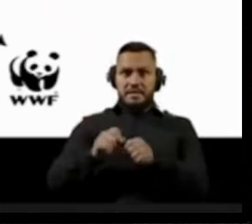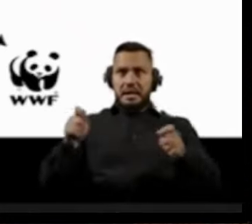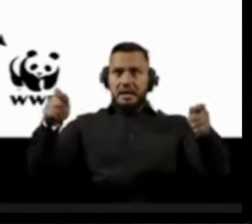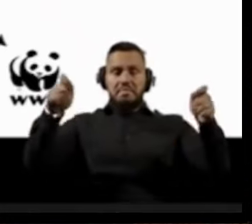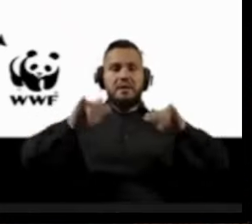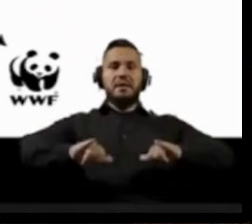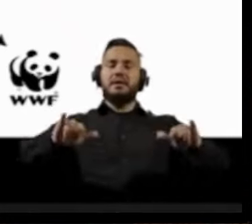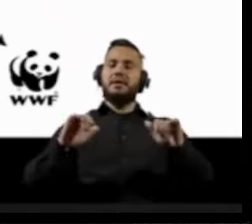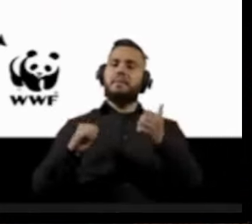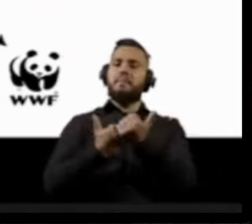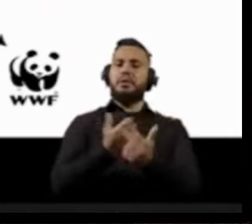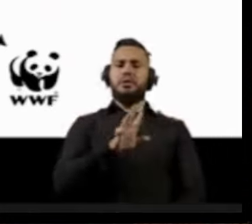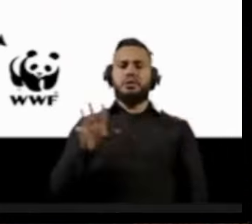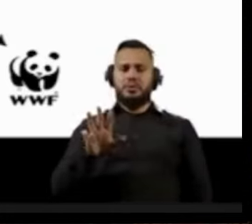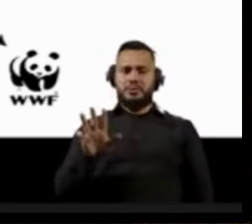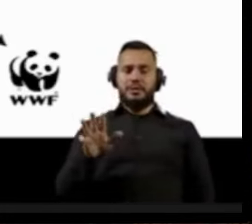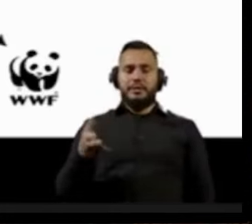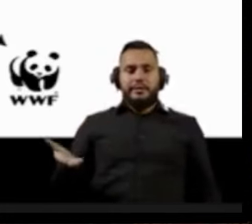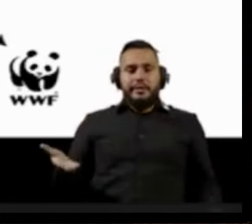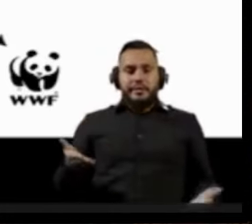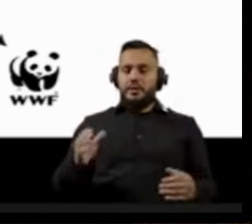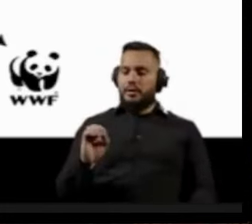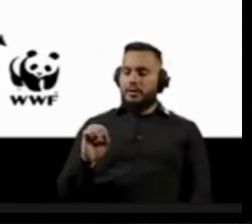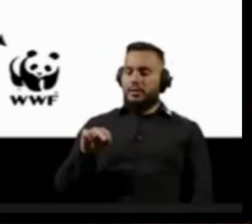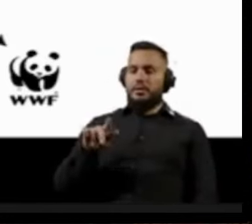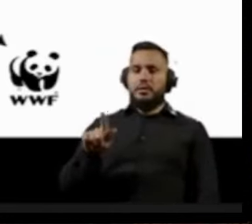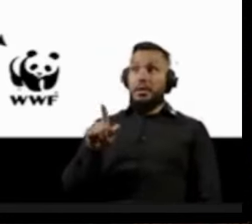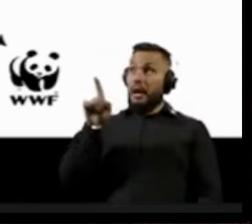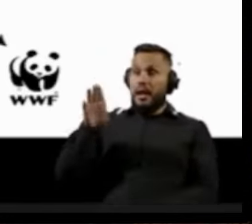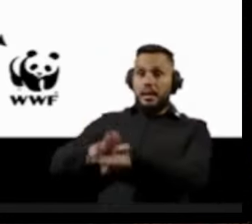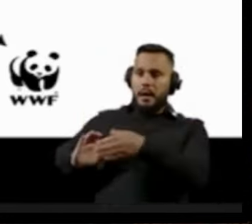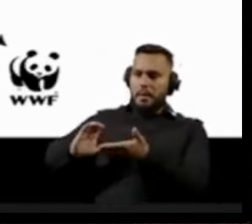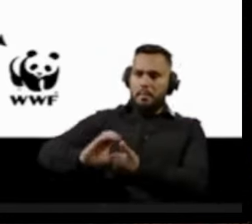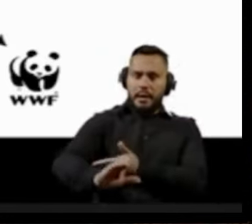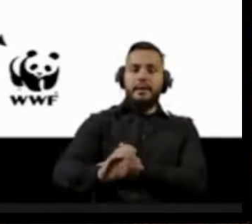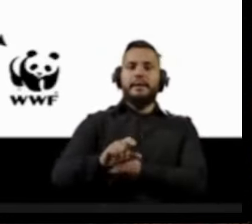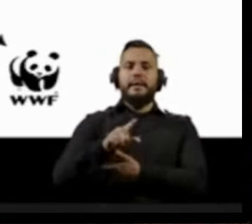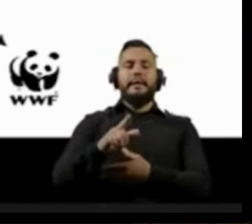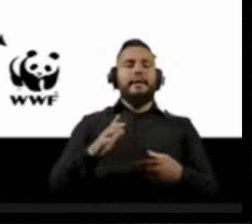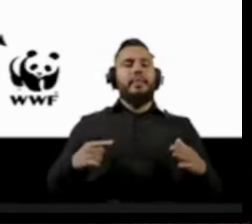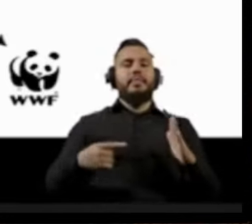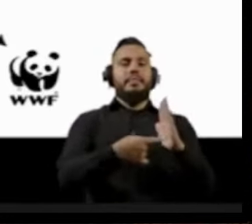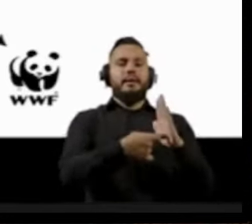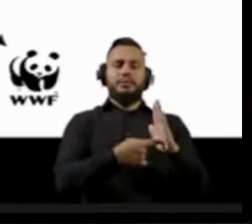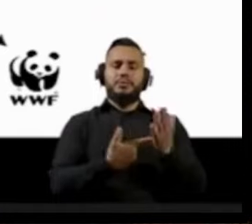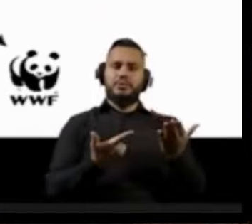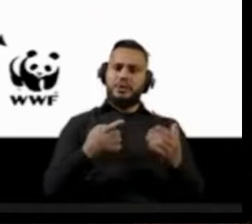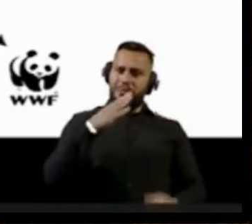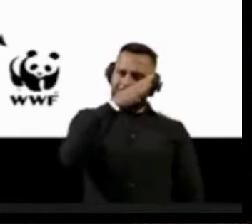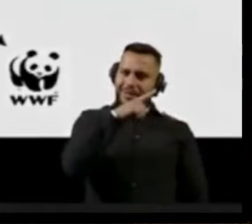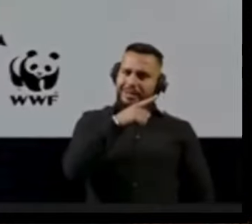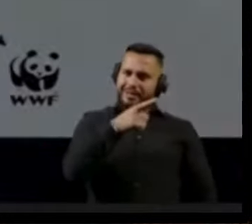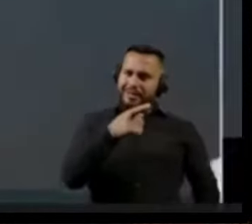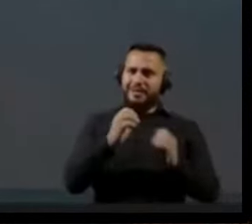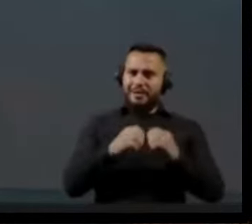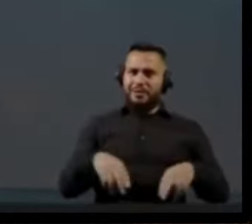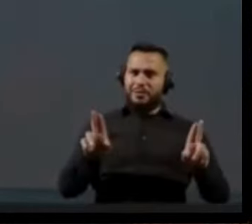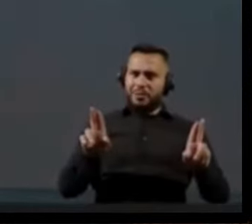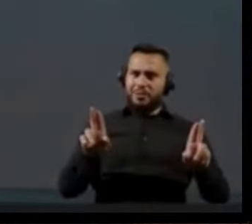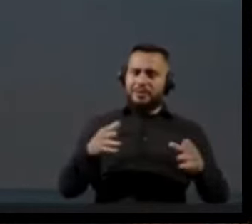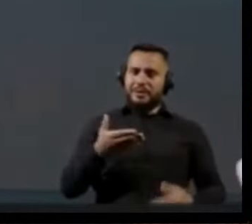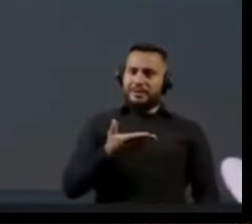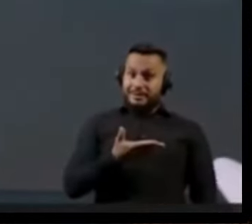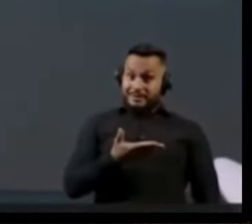Foi o primeiro slide que eu mostrei para vocês. E agora as ONGs que ele financia denunciando Bolsonaro na ONU. Isso é ou não é